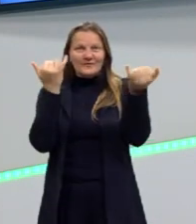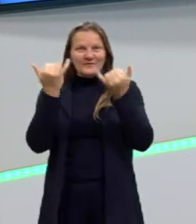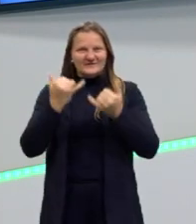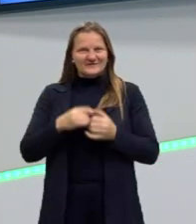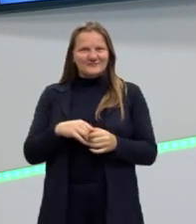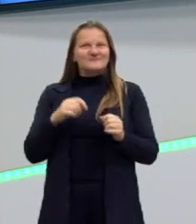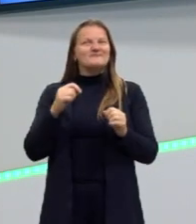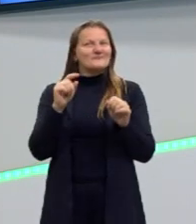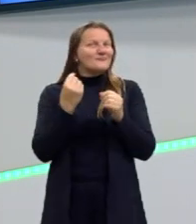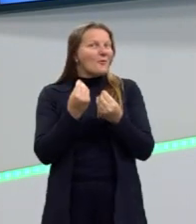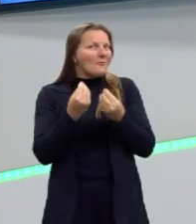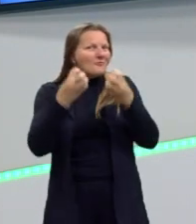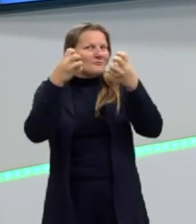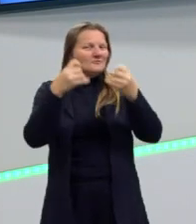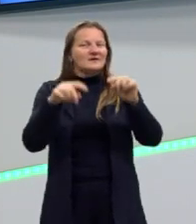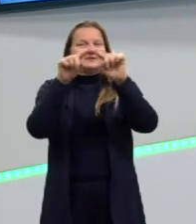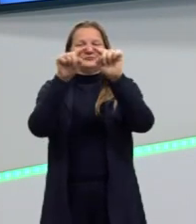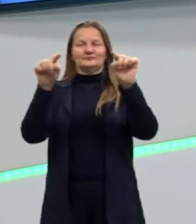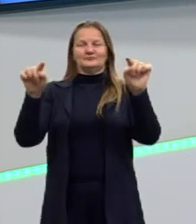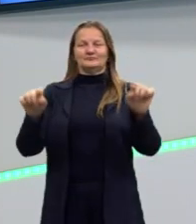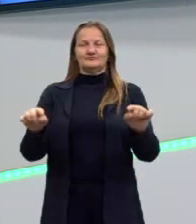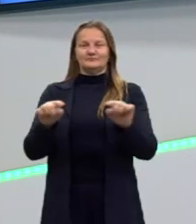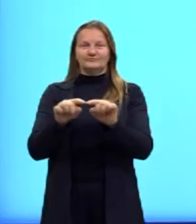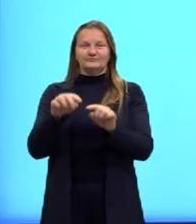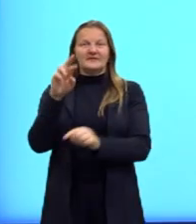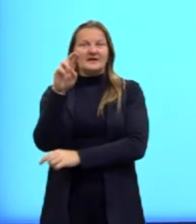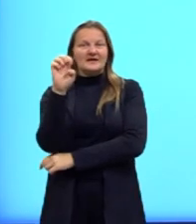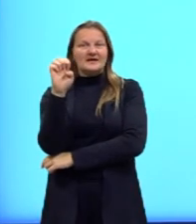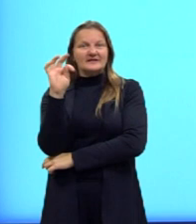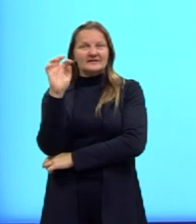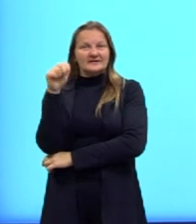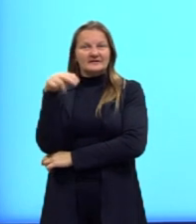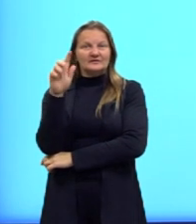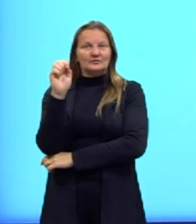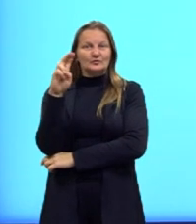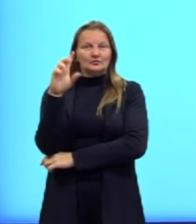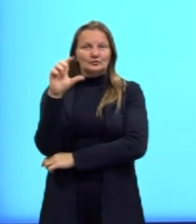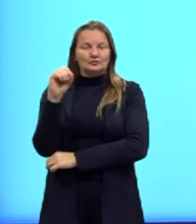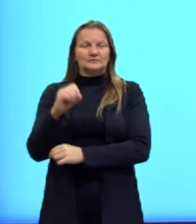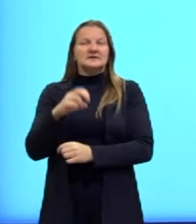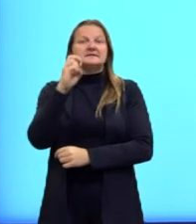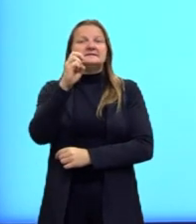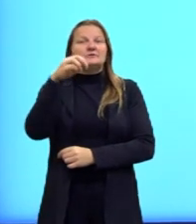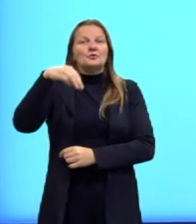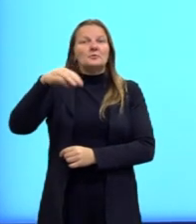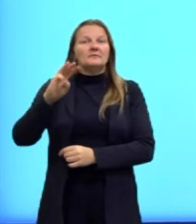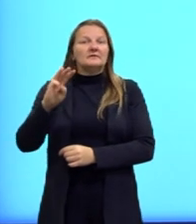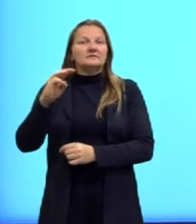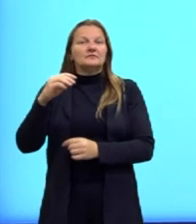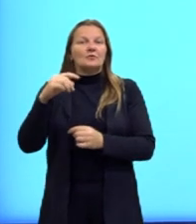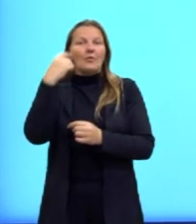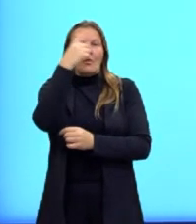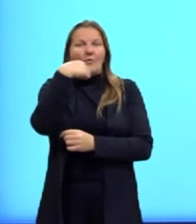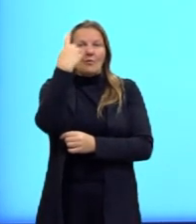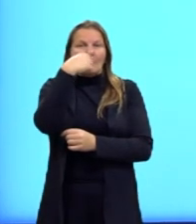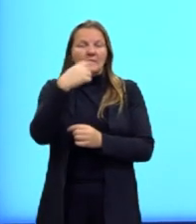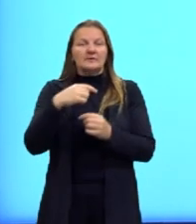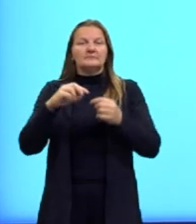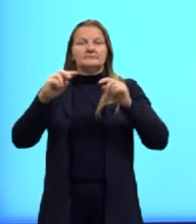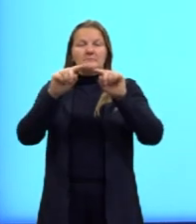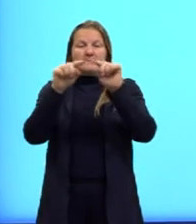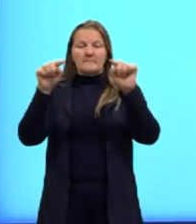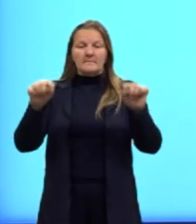ali a forma de um retângulo, eles geram então 5 megawatts hora por metro quadrado. Então aqui eu